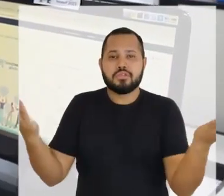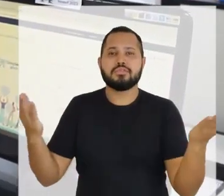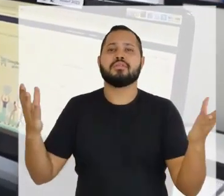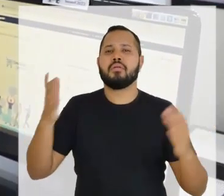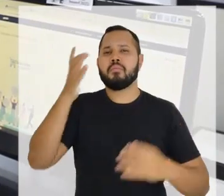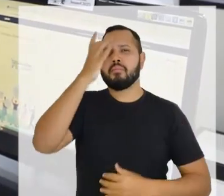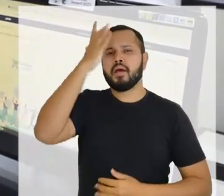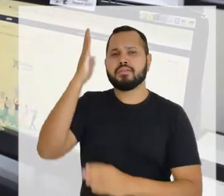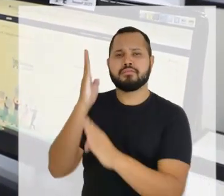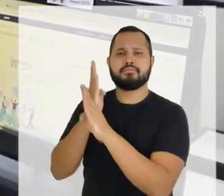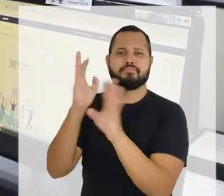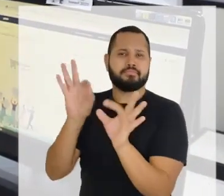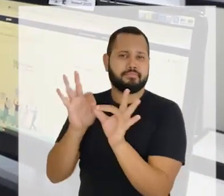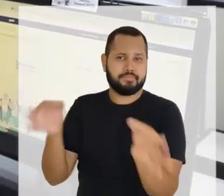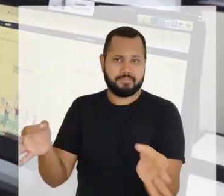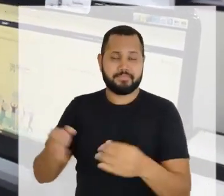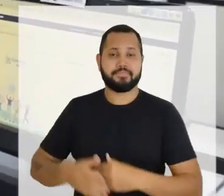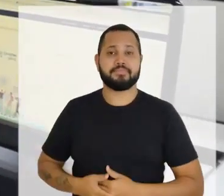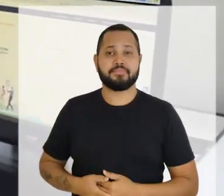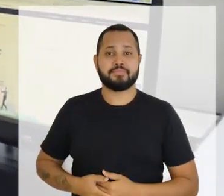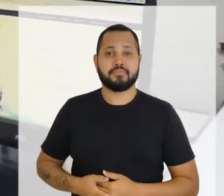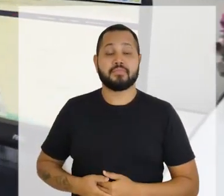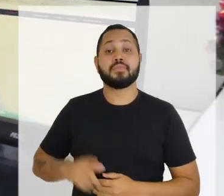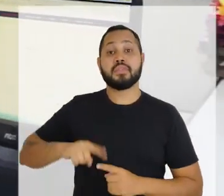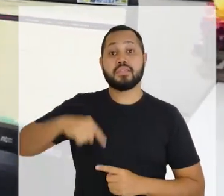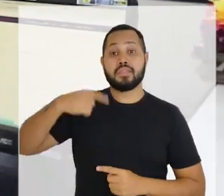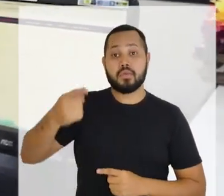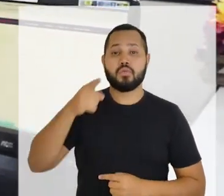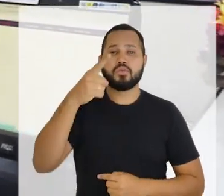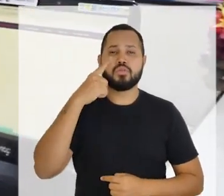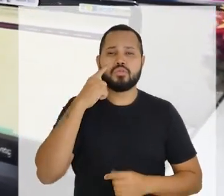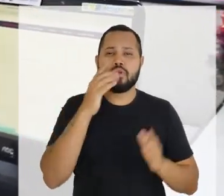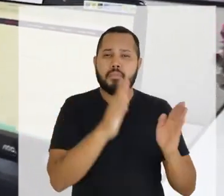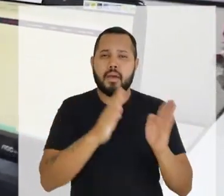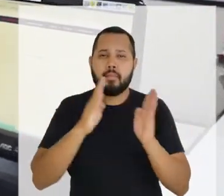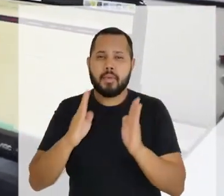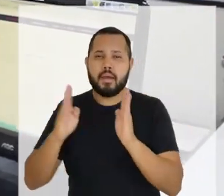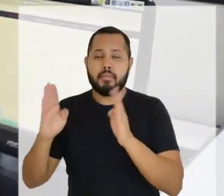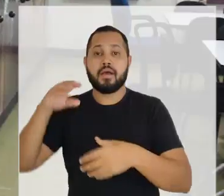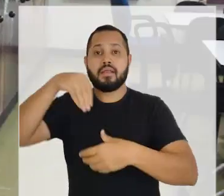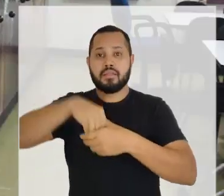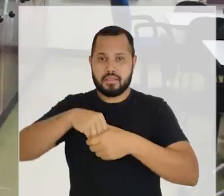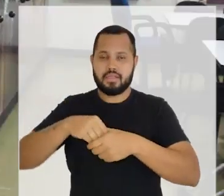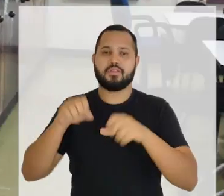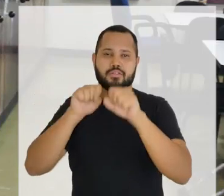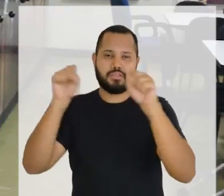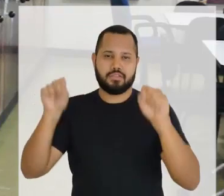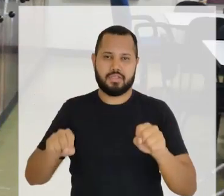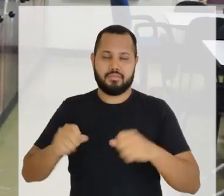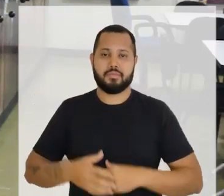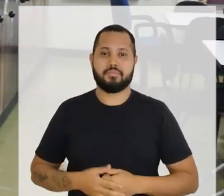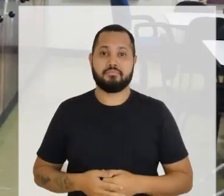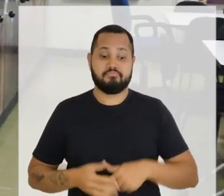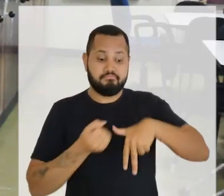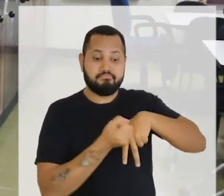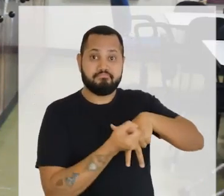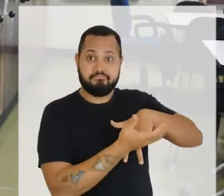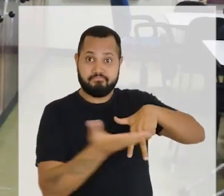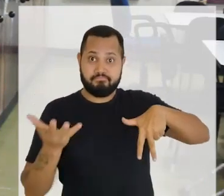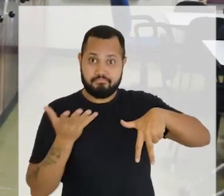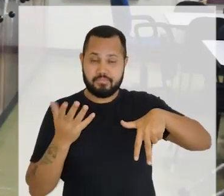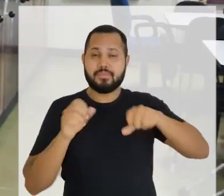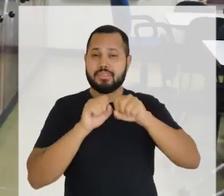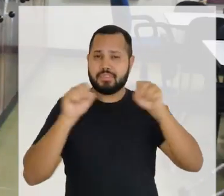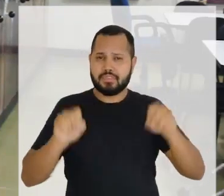identificação muito mais simples. Aí, é só seguir o passo a passo do sistema. A plataforma de doações funciona